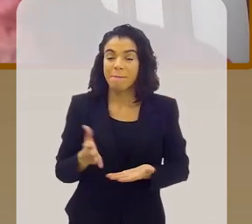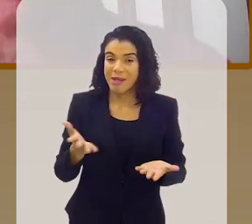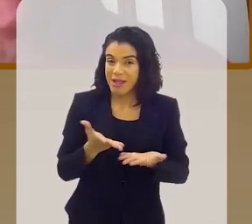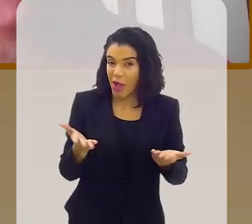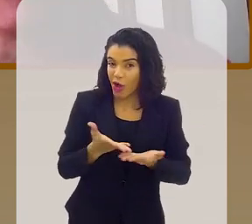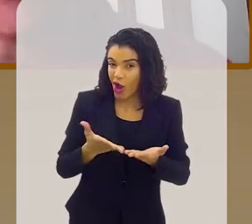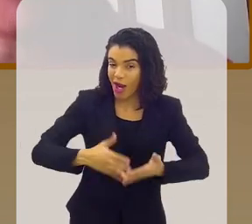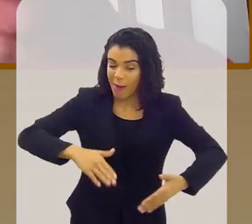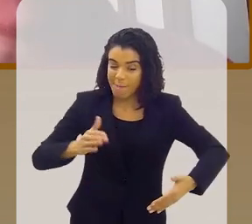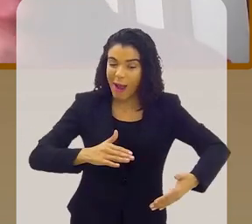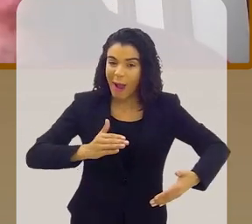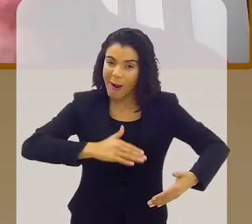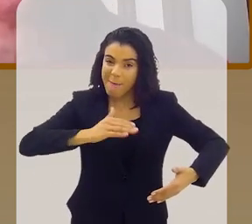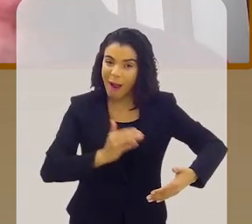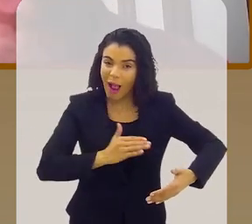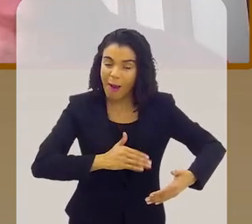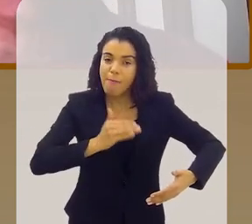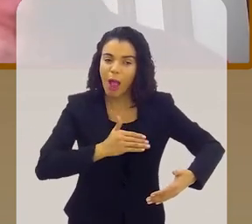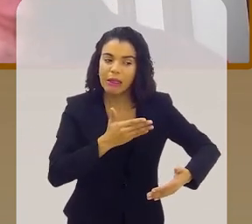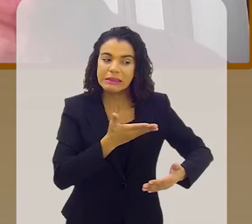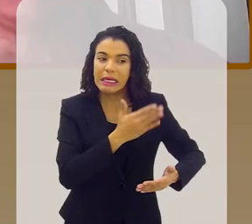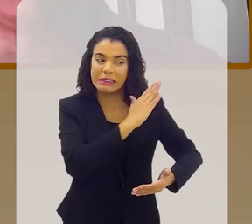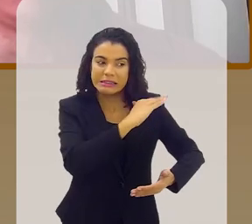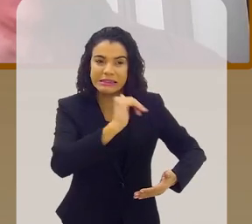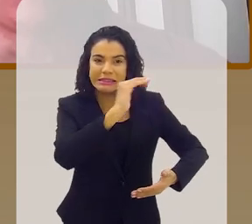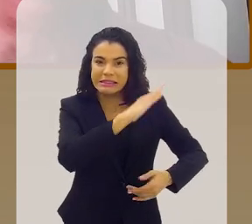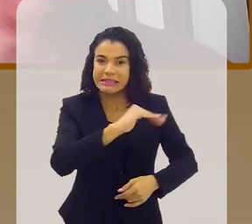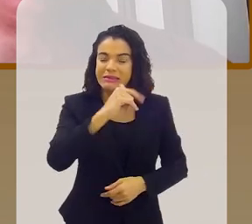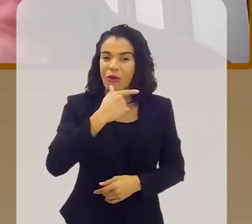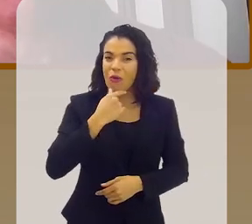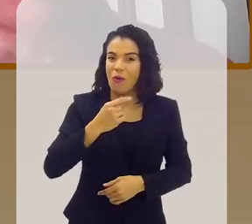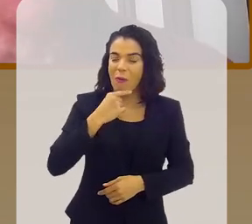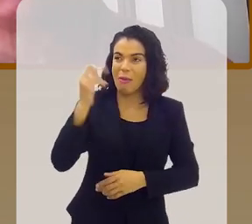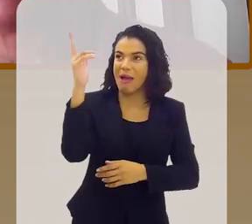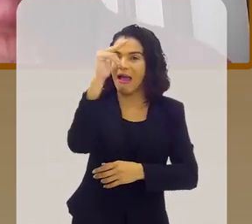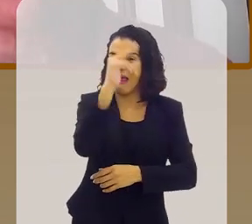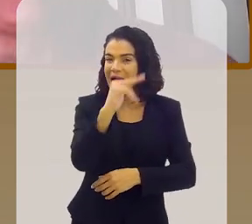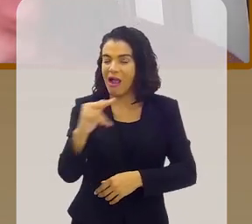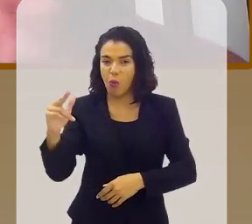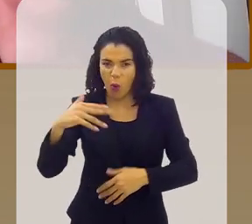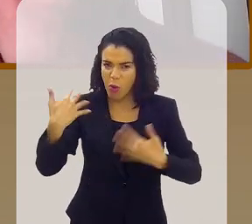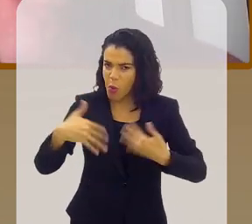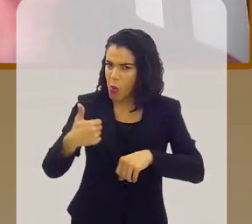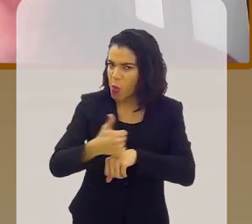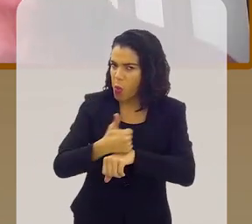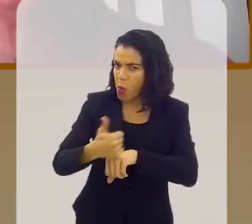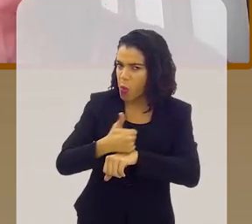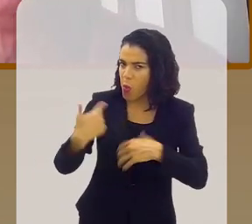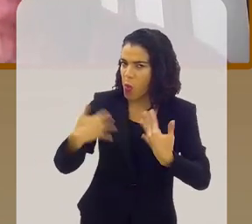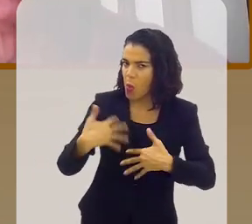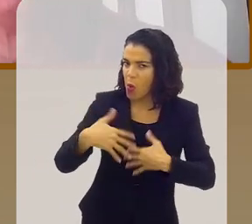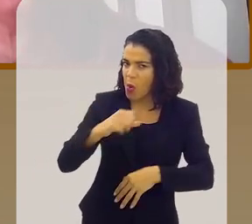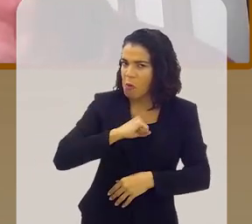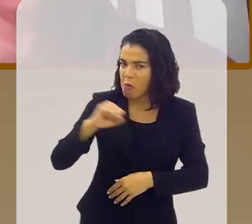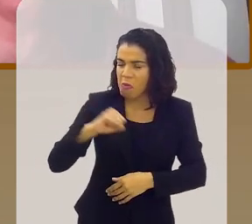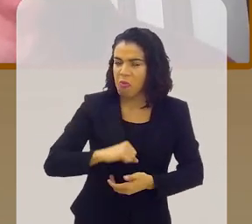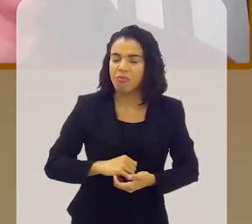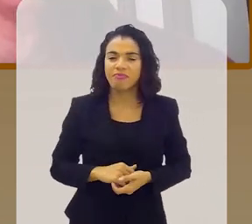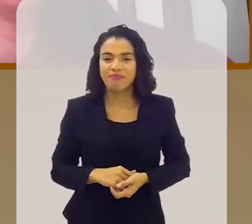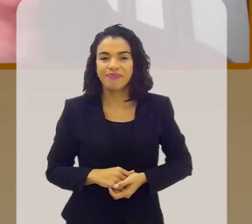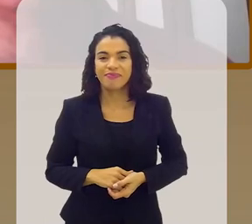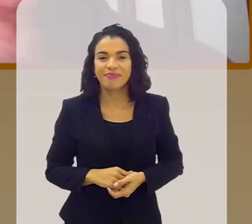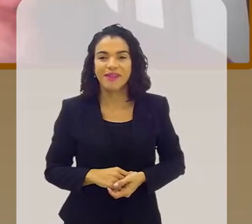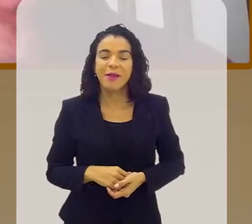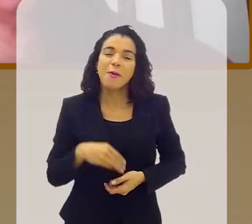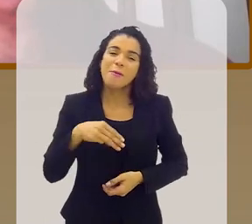Mas os que estão fazendo samba agora estão contratando ele para desenhar e ele é algo assim, cara, ele é muito sinistro, muito, muito fera. Deixar essa